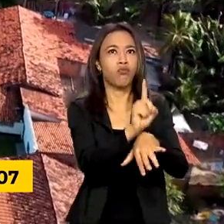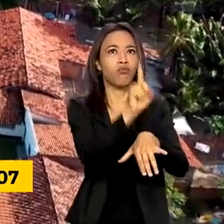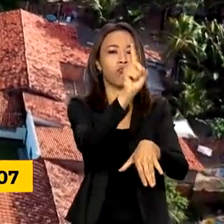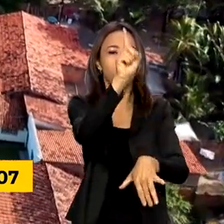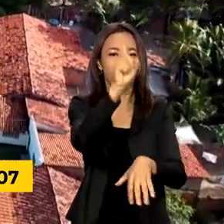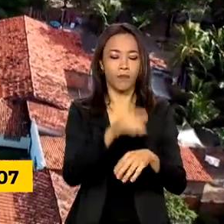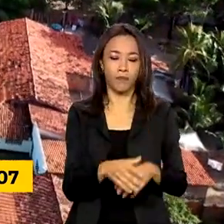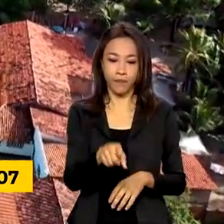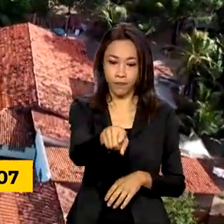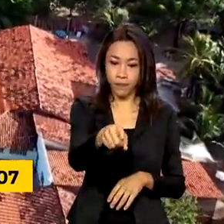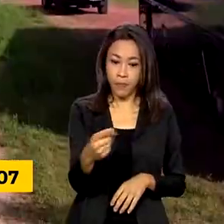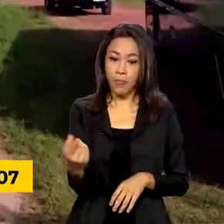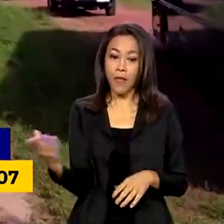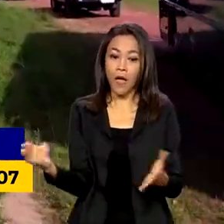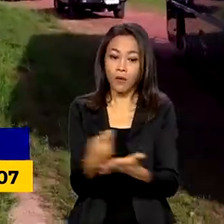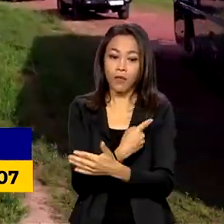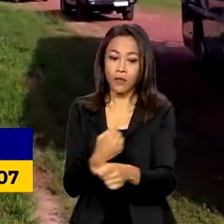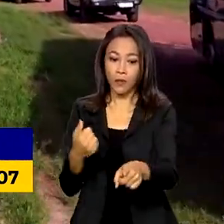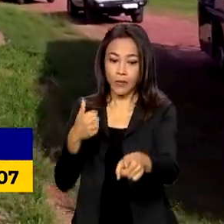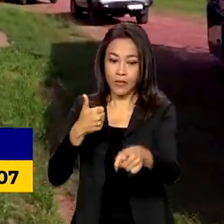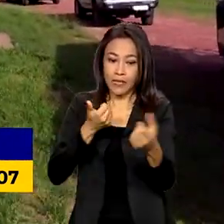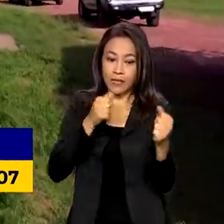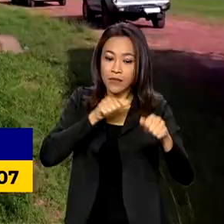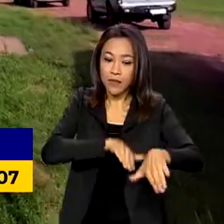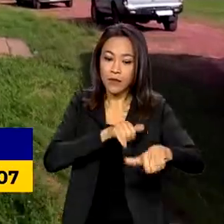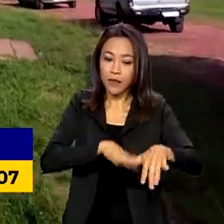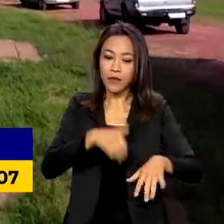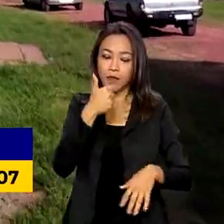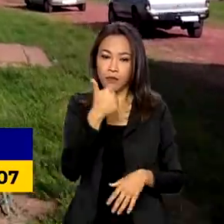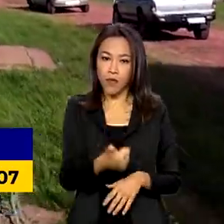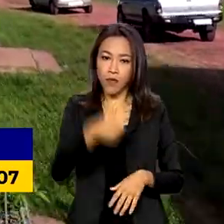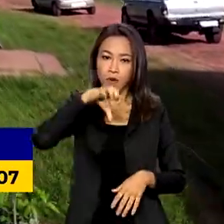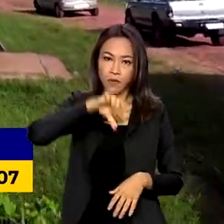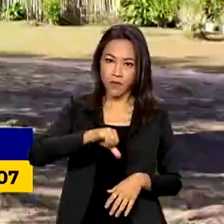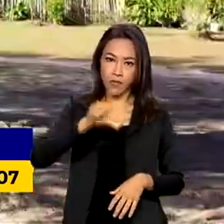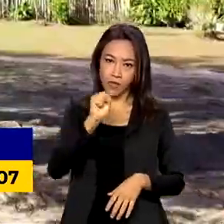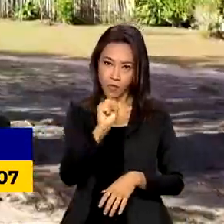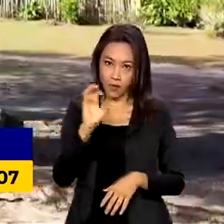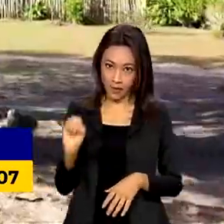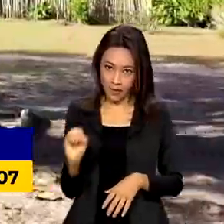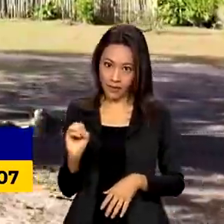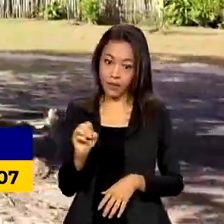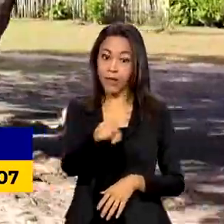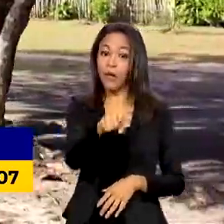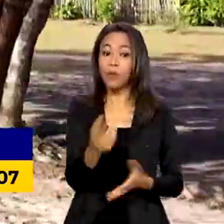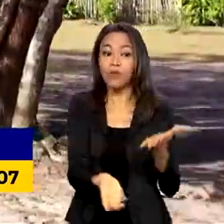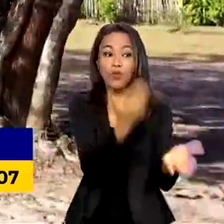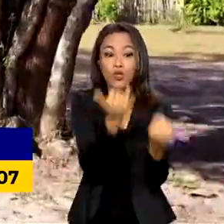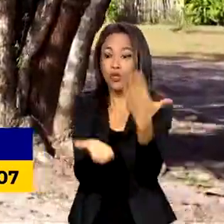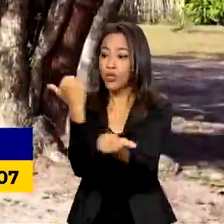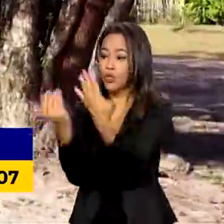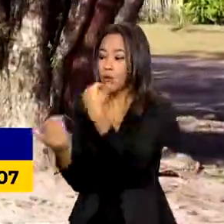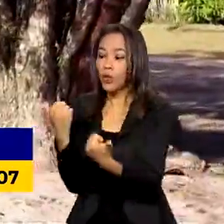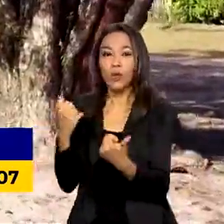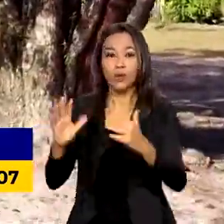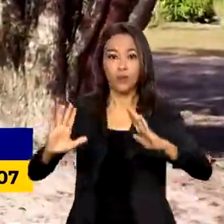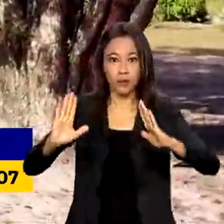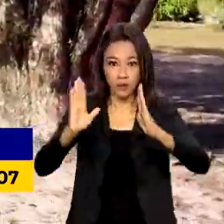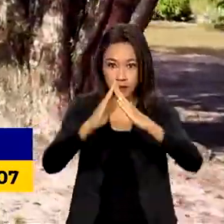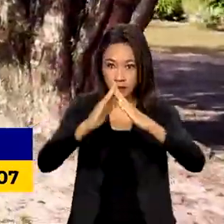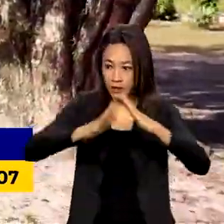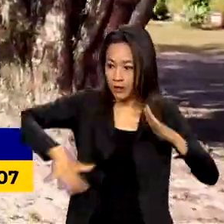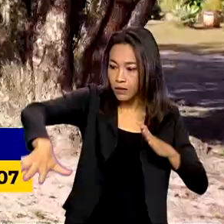começou em setembro de 1980, quando o governo brasileiro desapropriou 32 comunidades quilombolas do